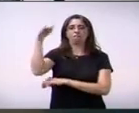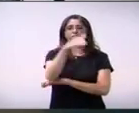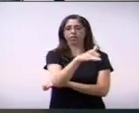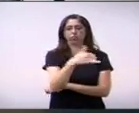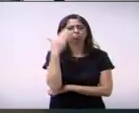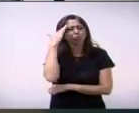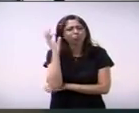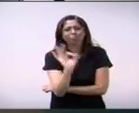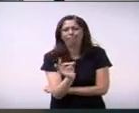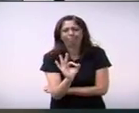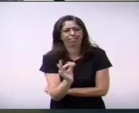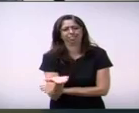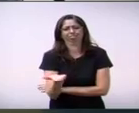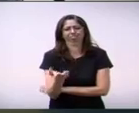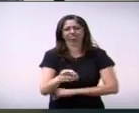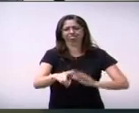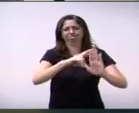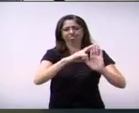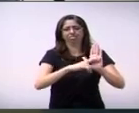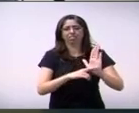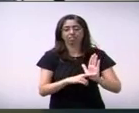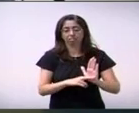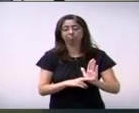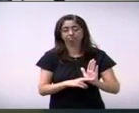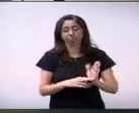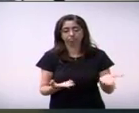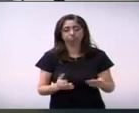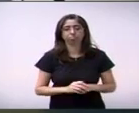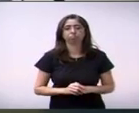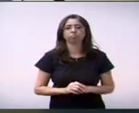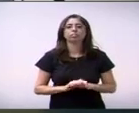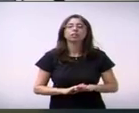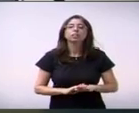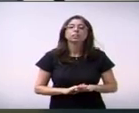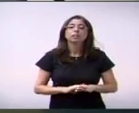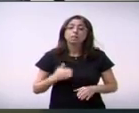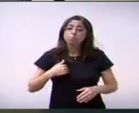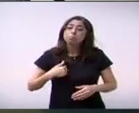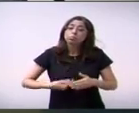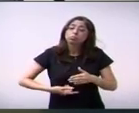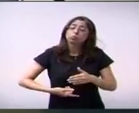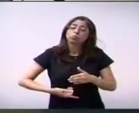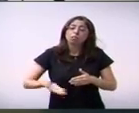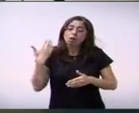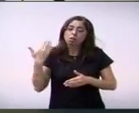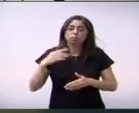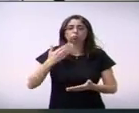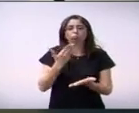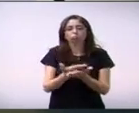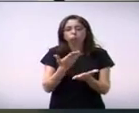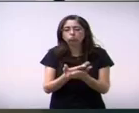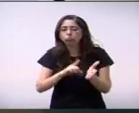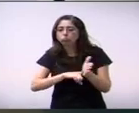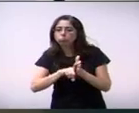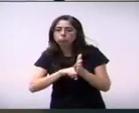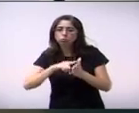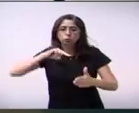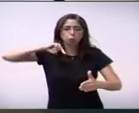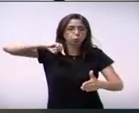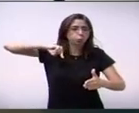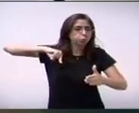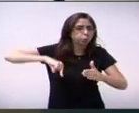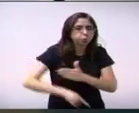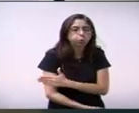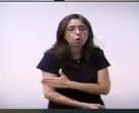o código de mineração é o decreto 277-67, no artigo 37 ele fala assim, na outorga da